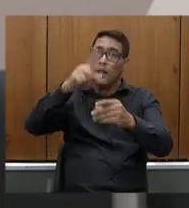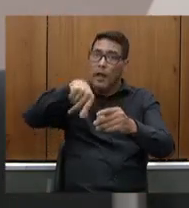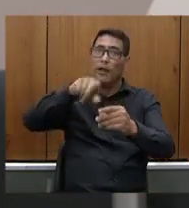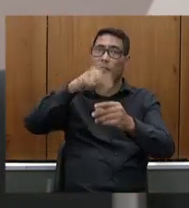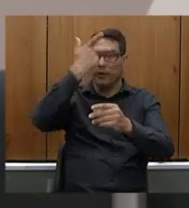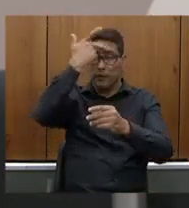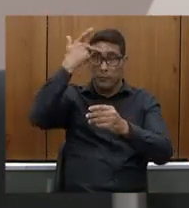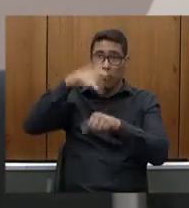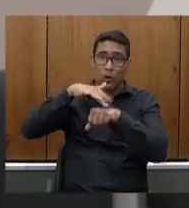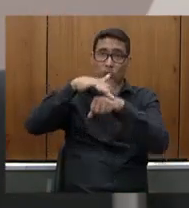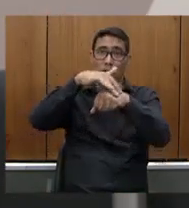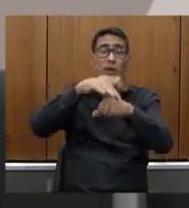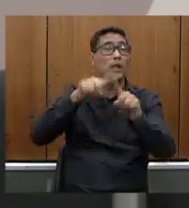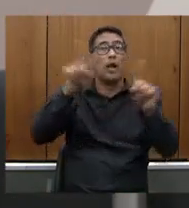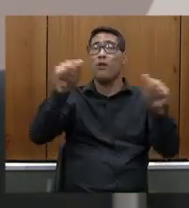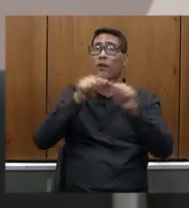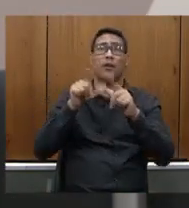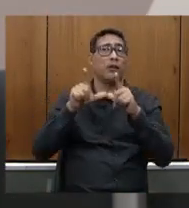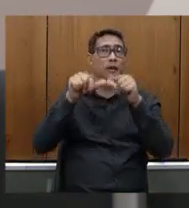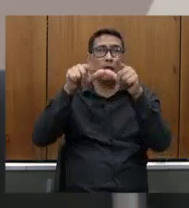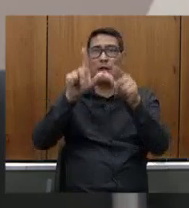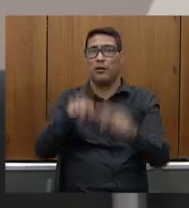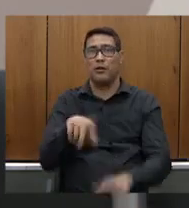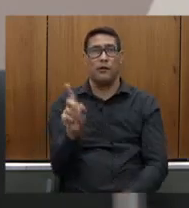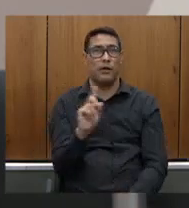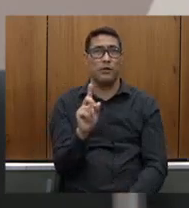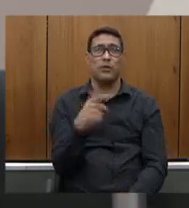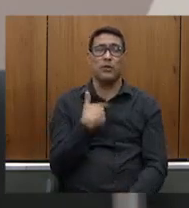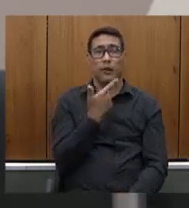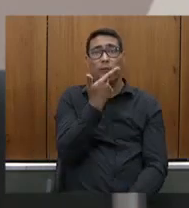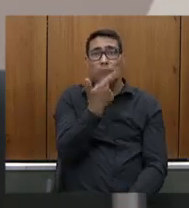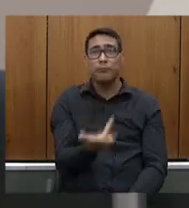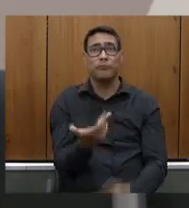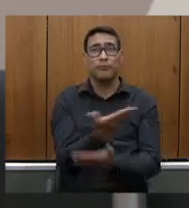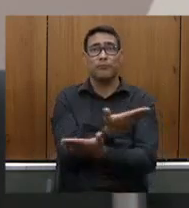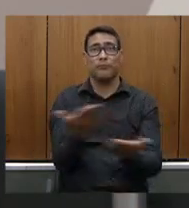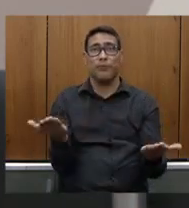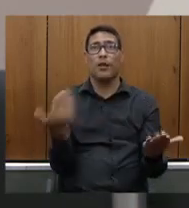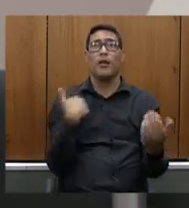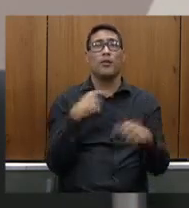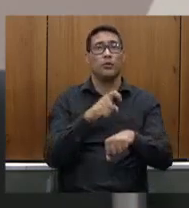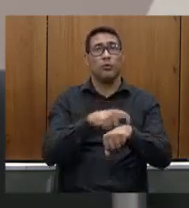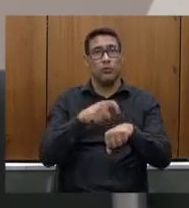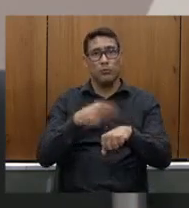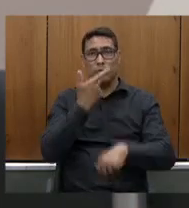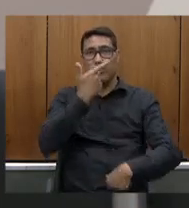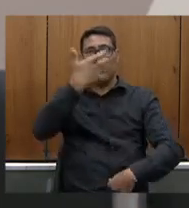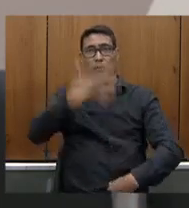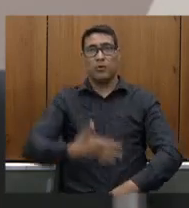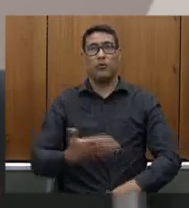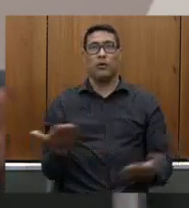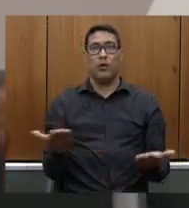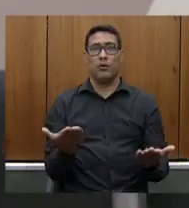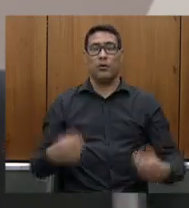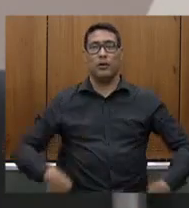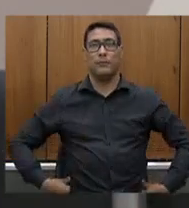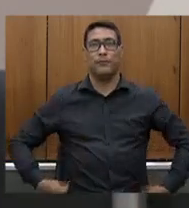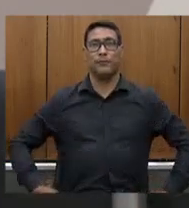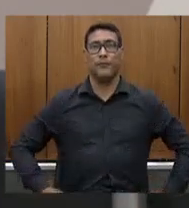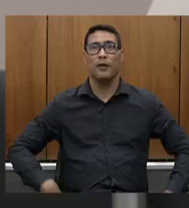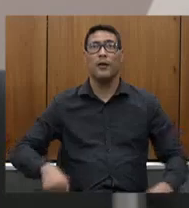diminuir então o que eu quero deixar para a vossa excelência nesses dois pontos que eu faço aqui primeiro